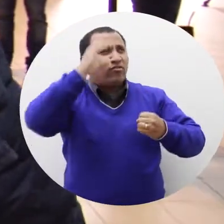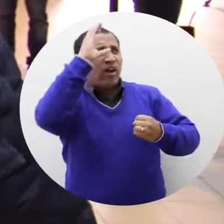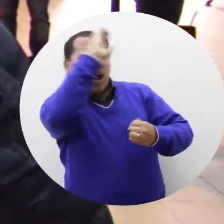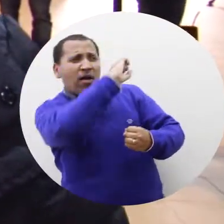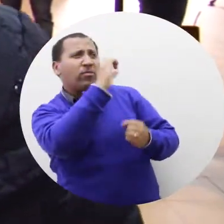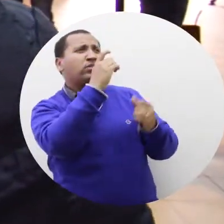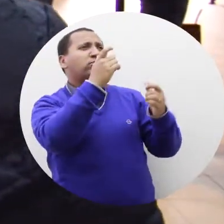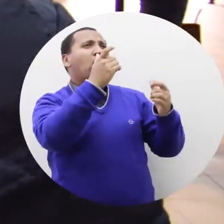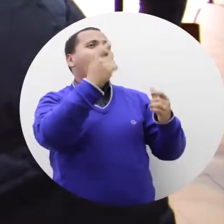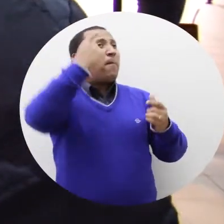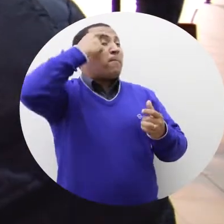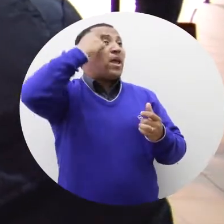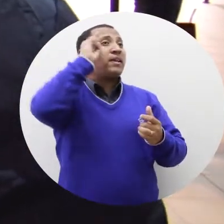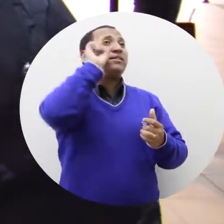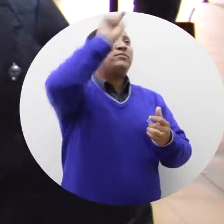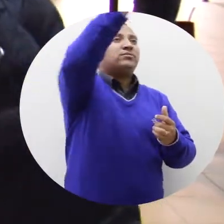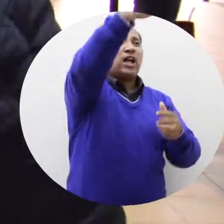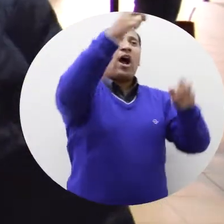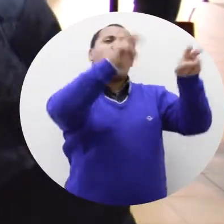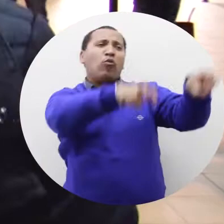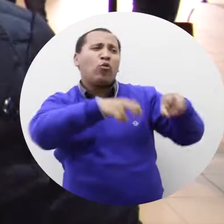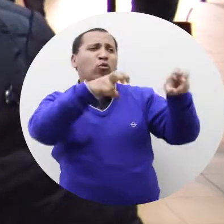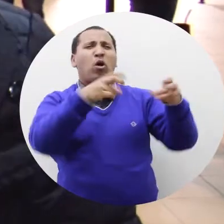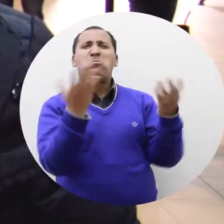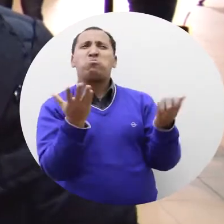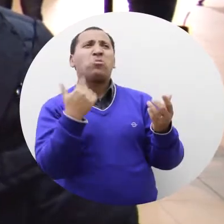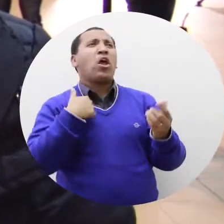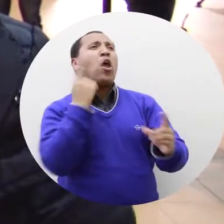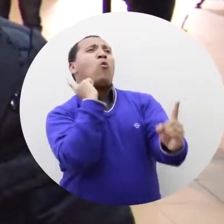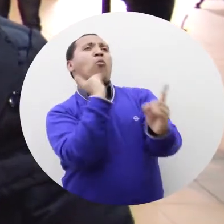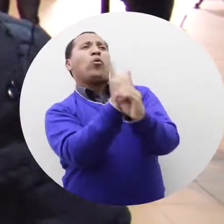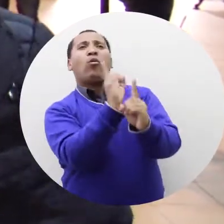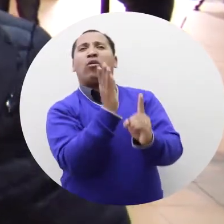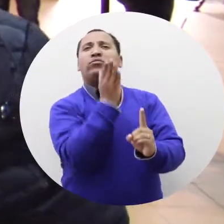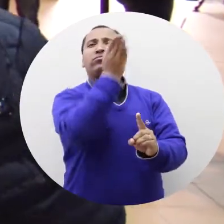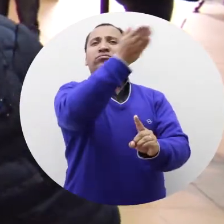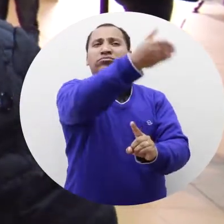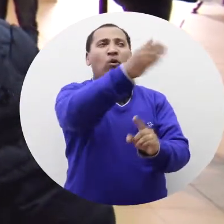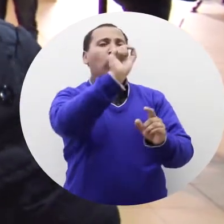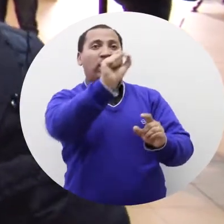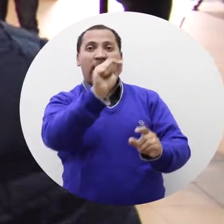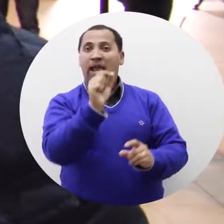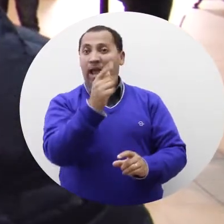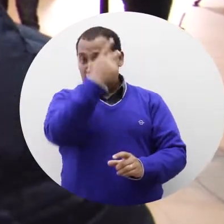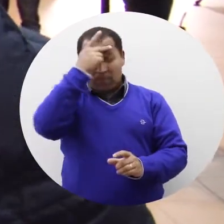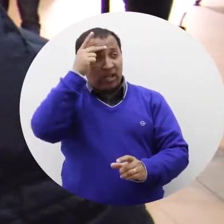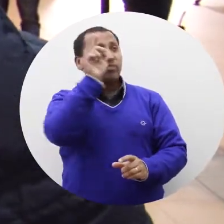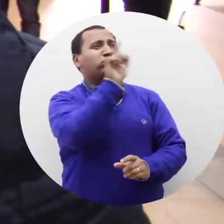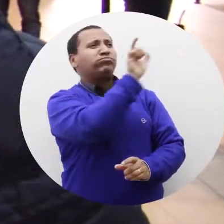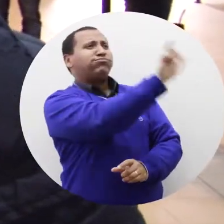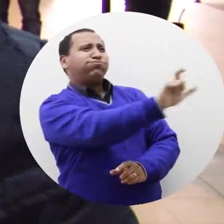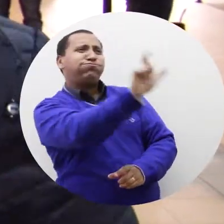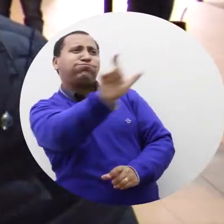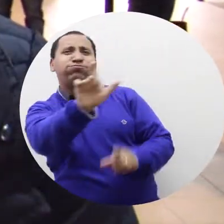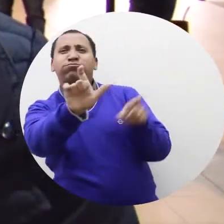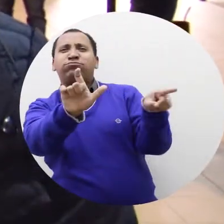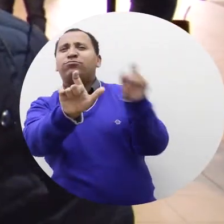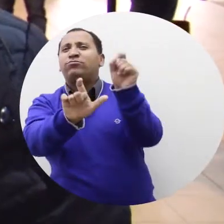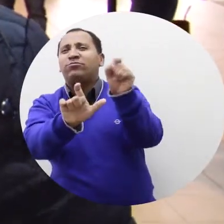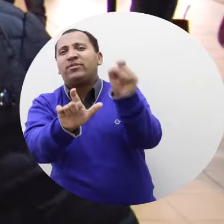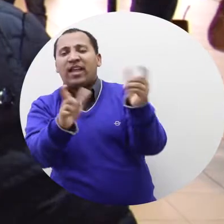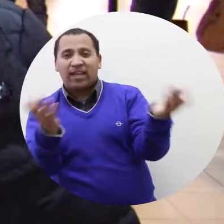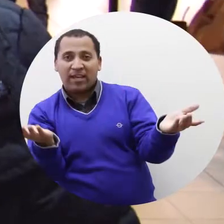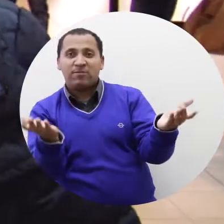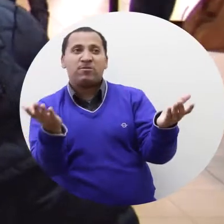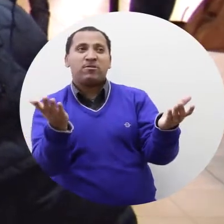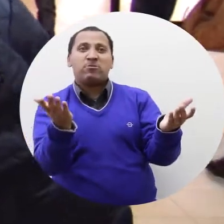conforto e conheçam e pensem o rural, o que é isso que eu vou encontrar, que pessoas estão